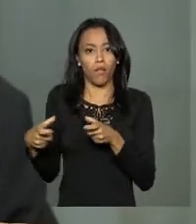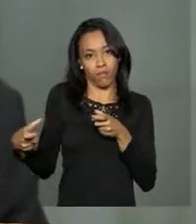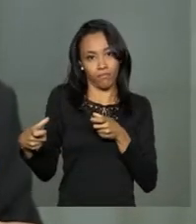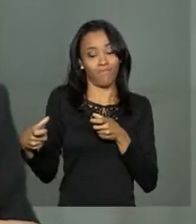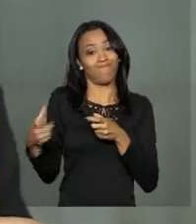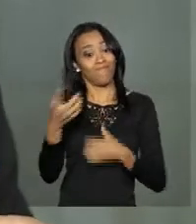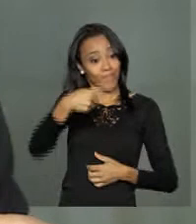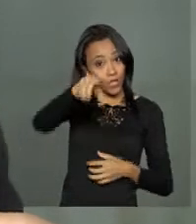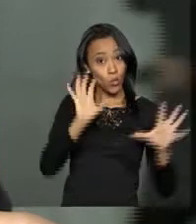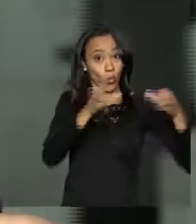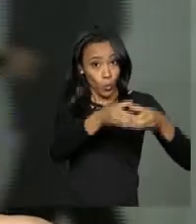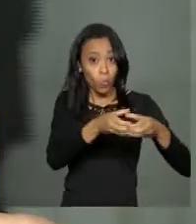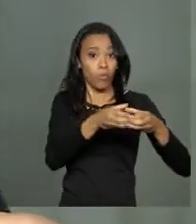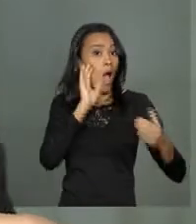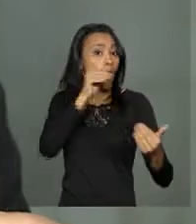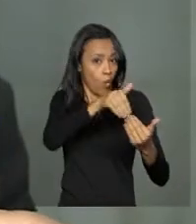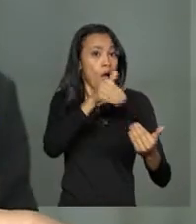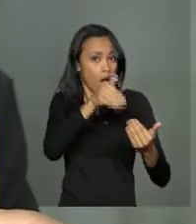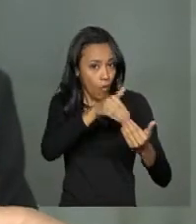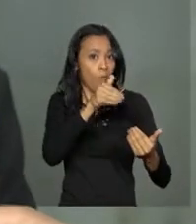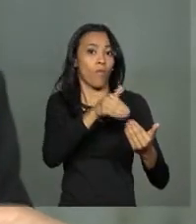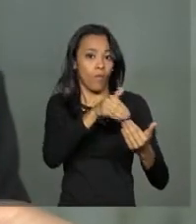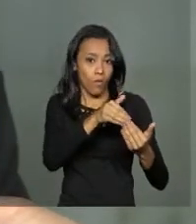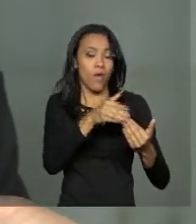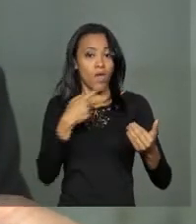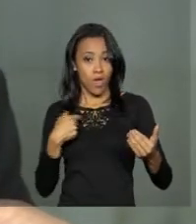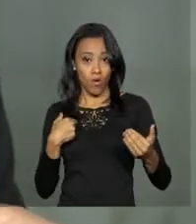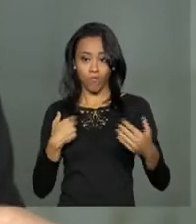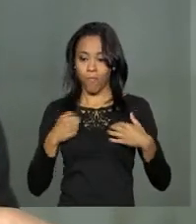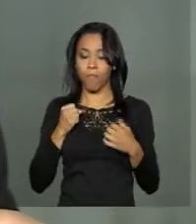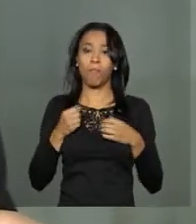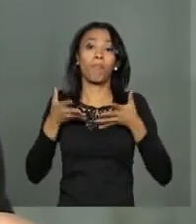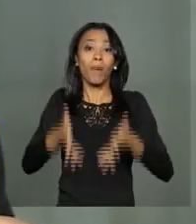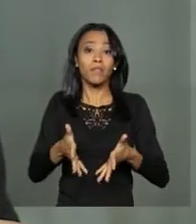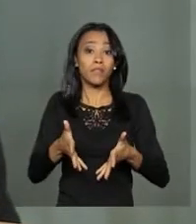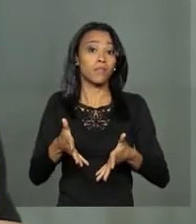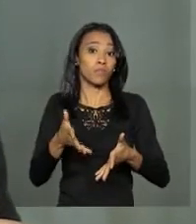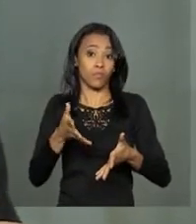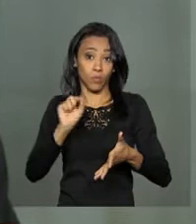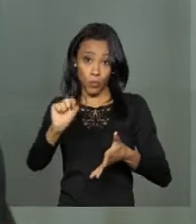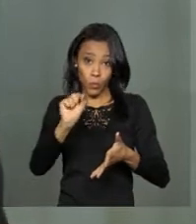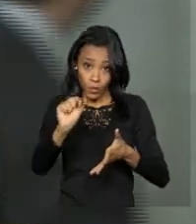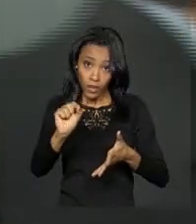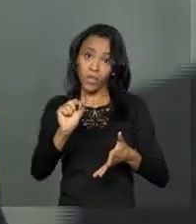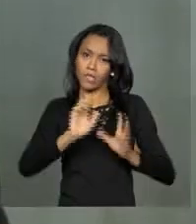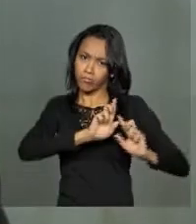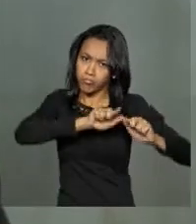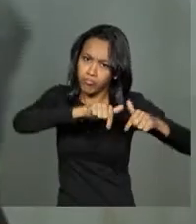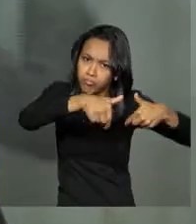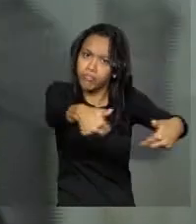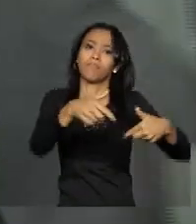E os que são a favor também. Eu faço parte de um grupo parlamentar aqui que está se empenhando